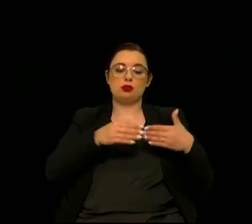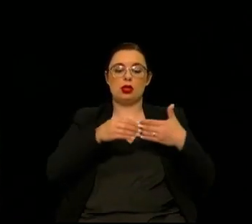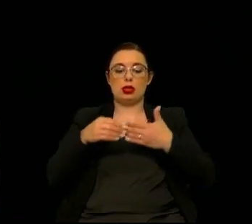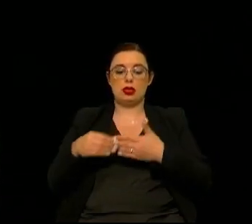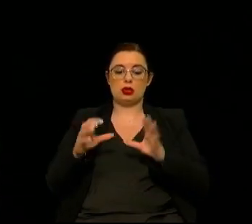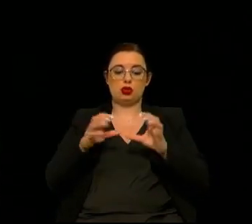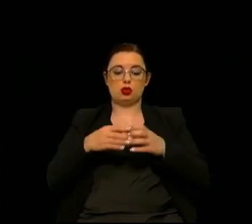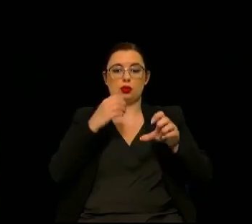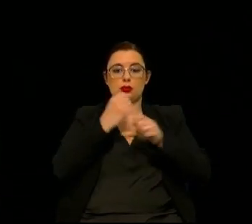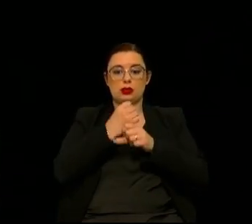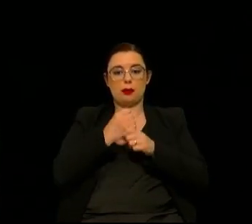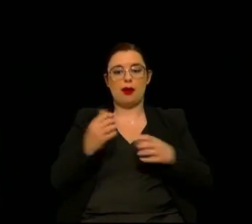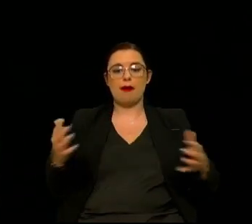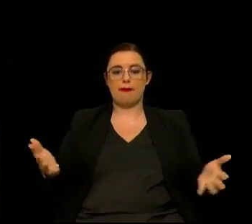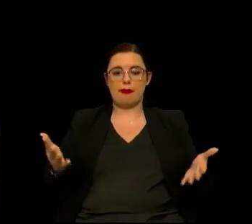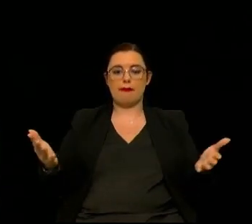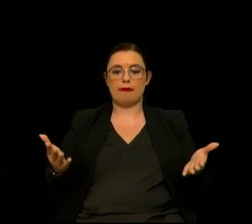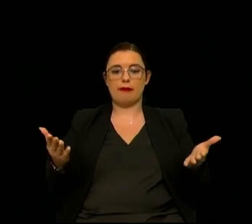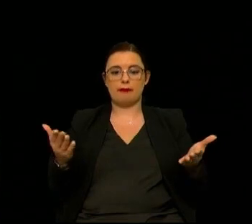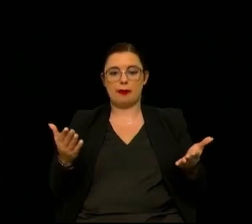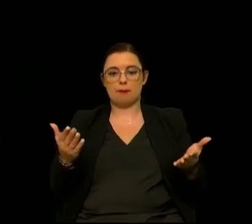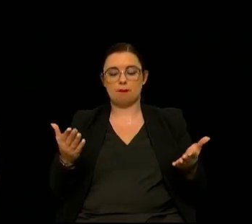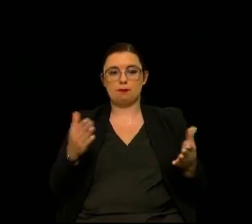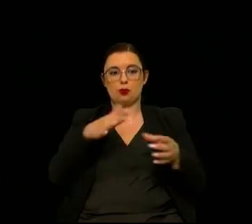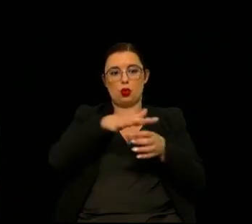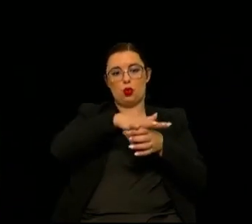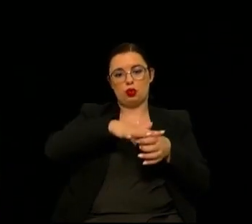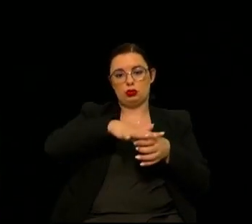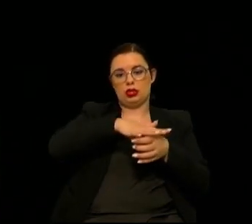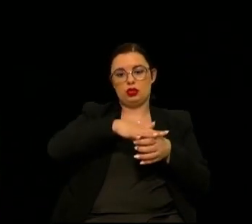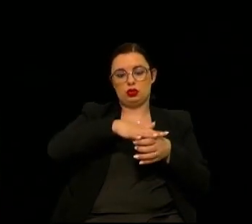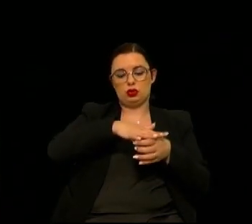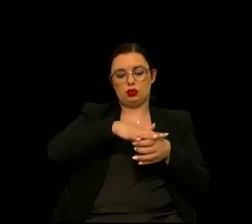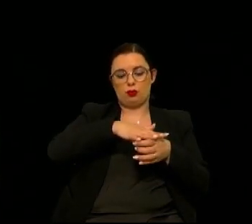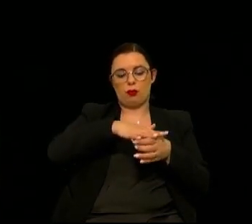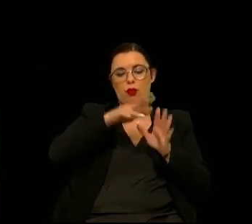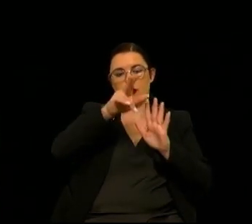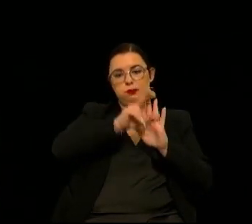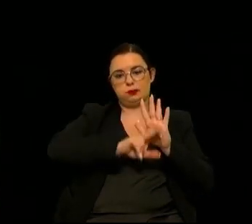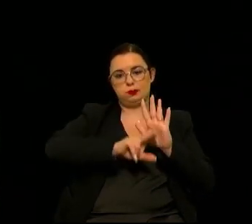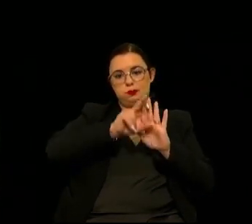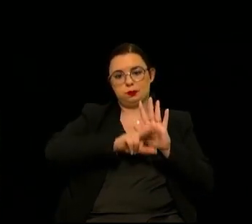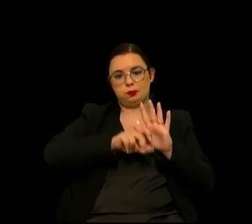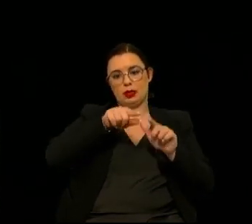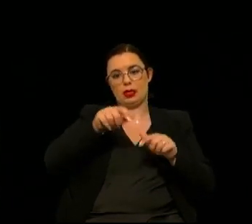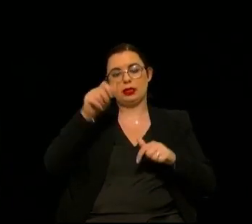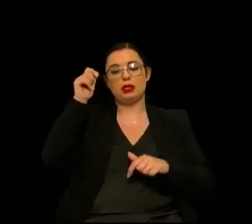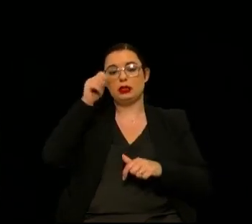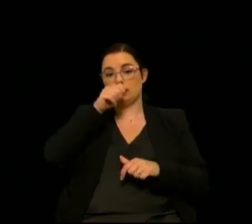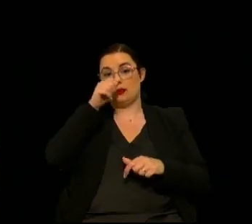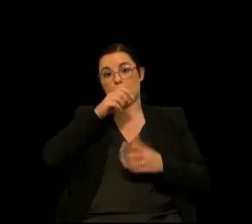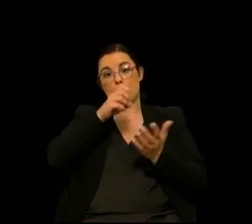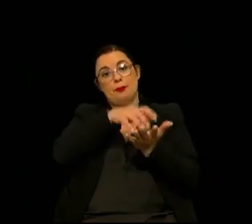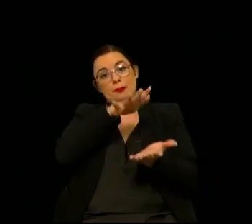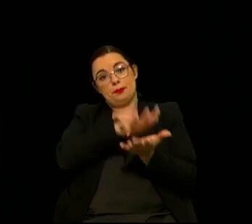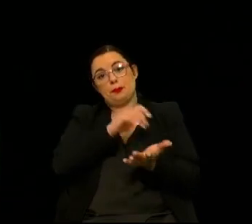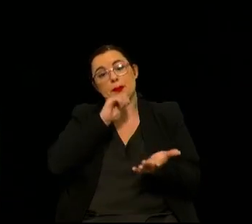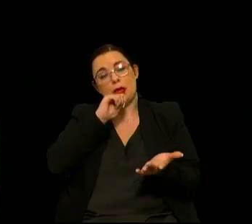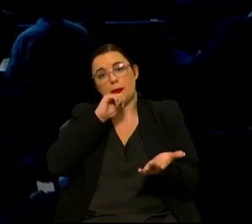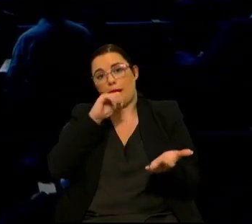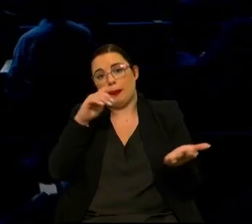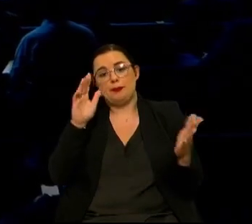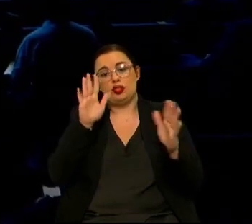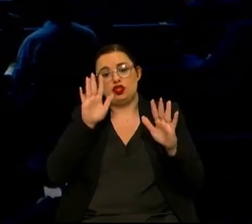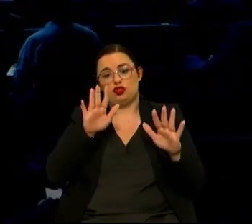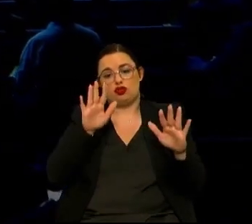trabalho que promoveu justamente o contexto regulatório destas atividades ainda não está publicado está